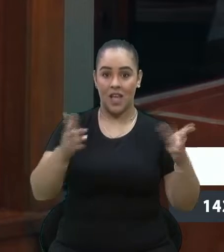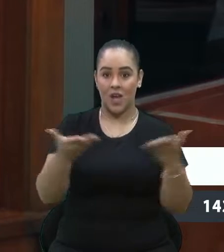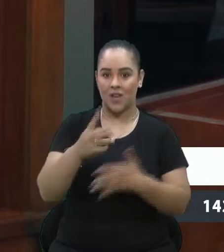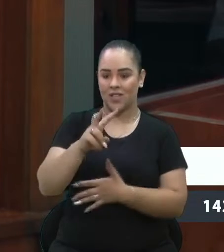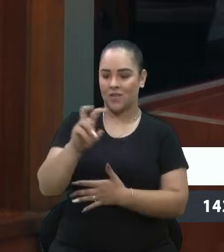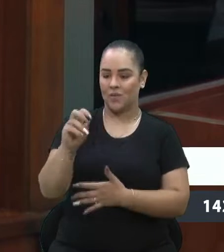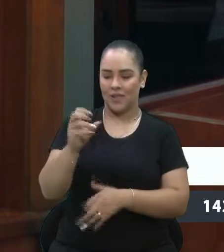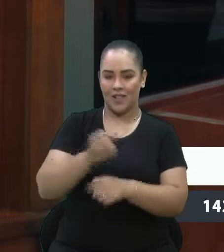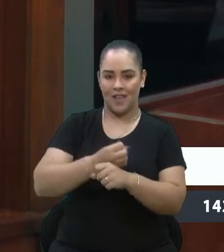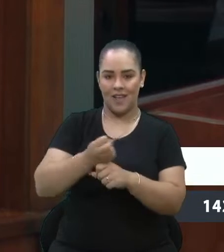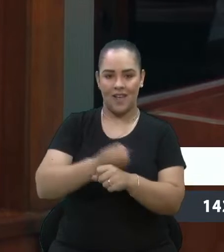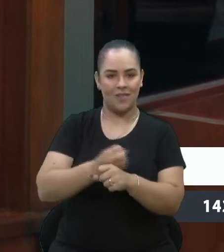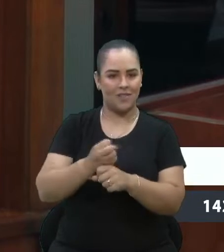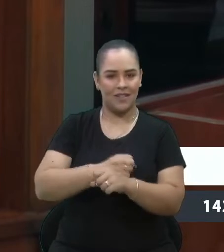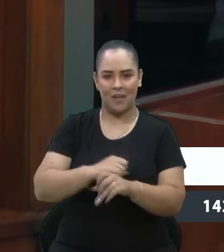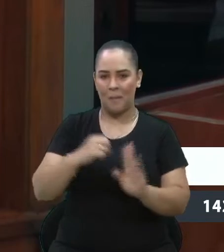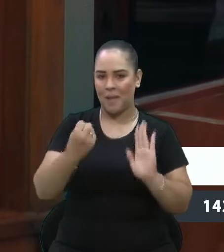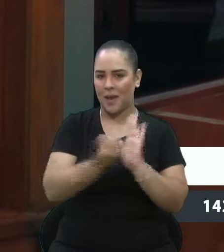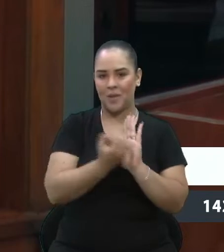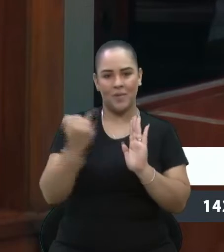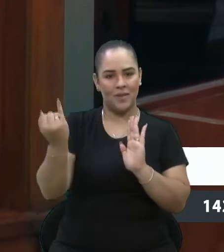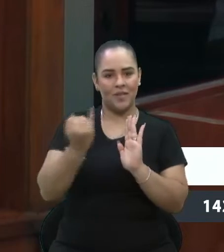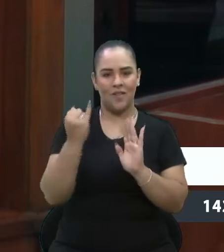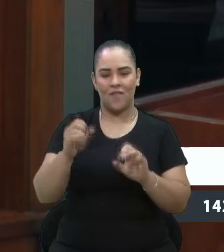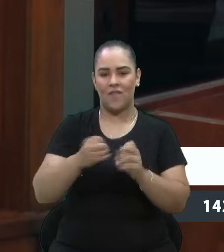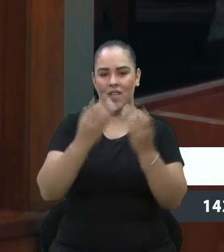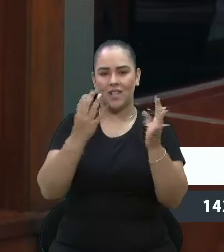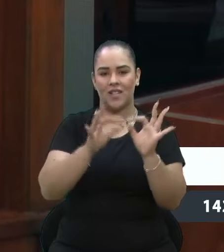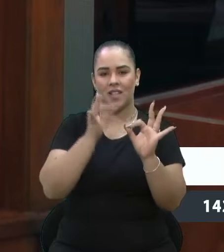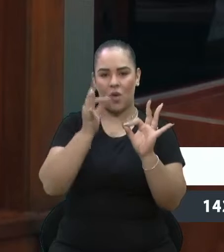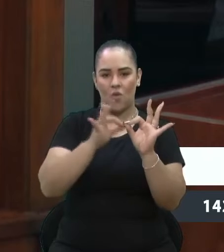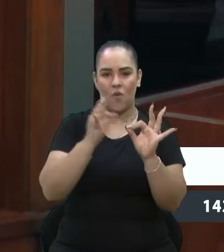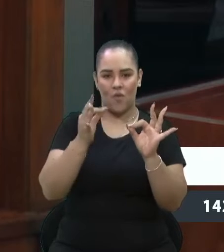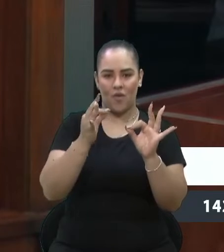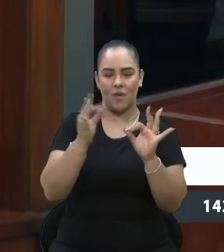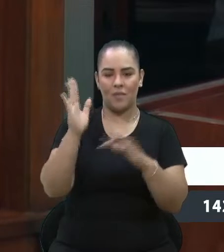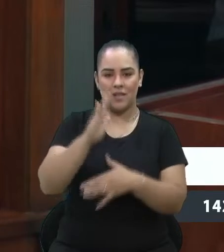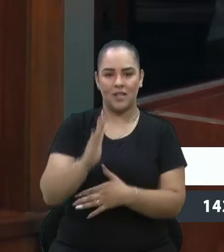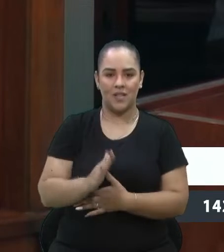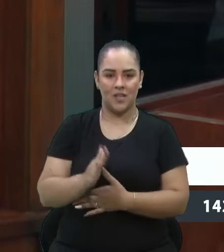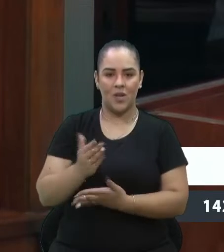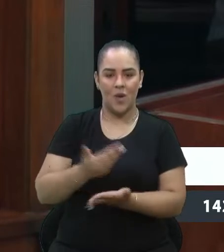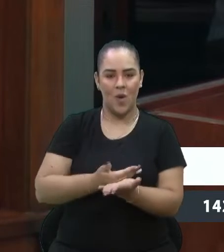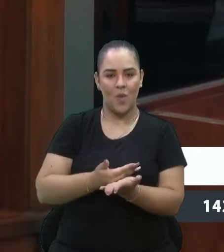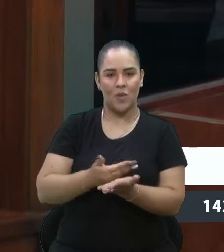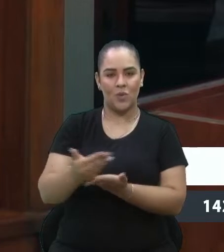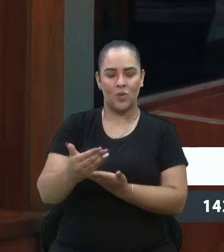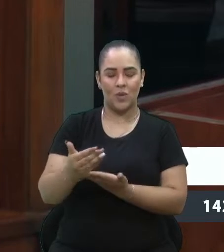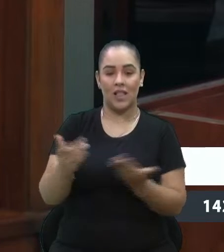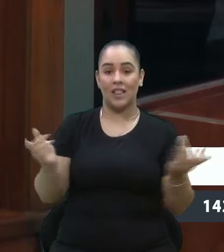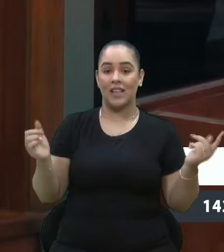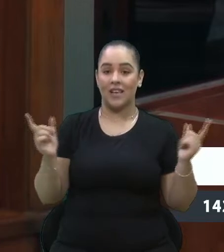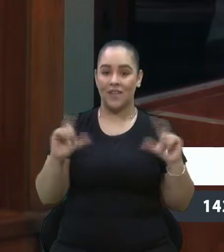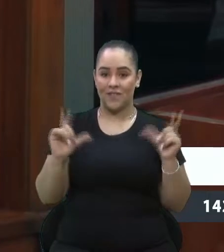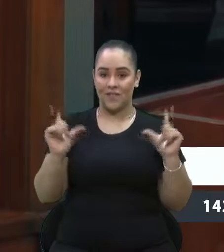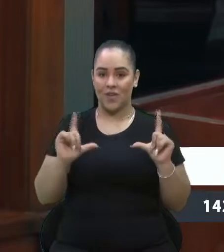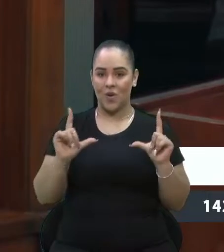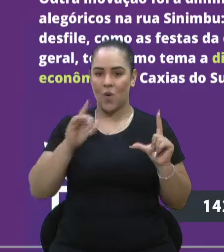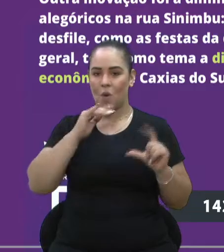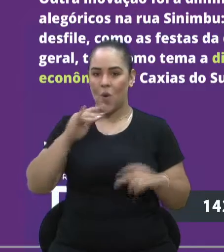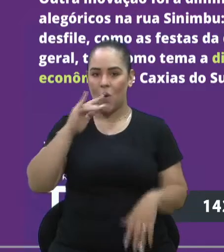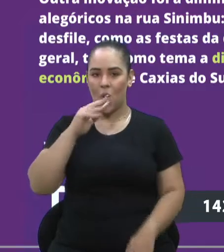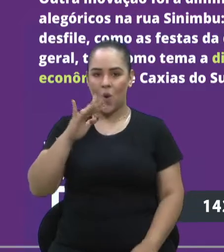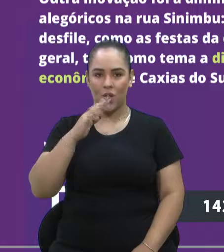momento marcante, foi a Festa Nacional da Uva que abriu os trabalhos da TV Acores. E a gente fala com muito